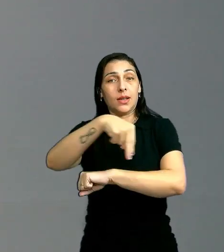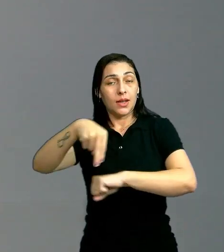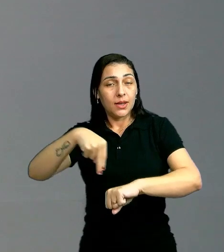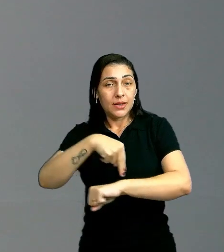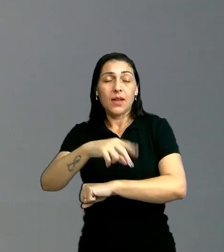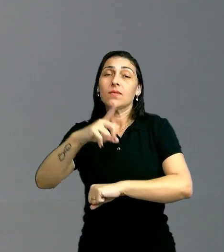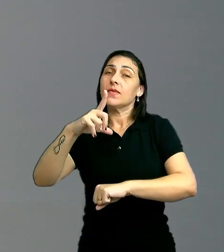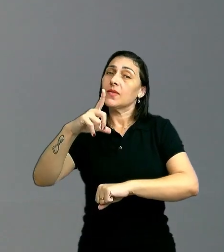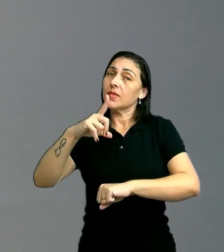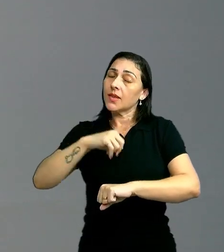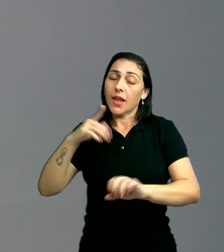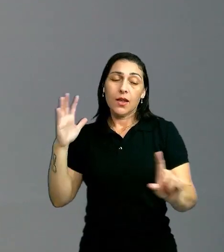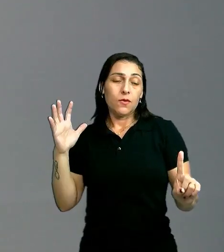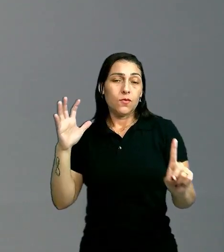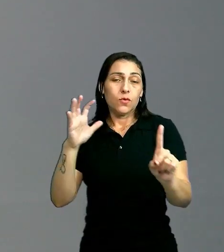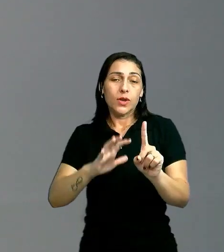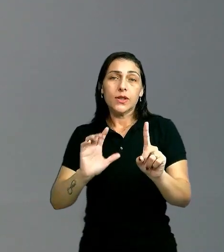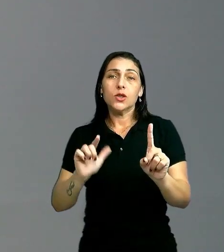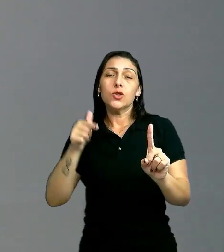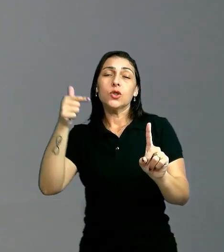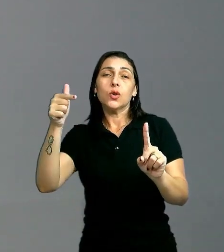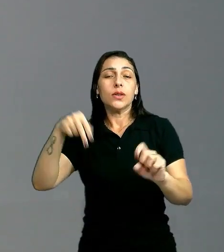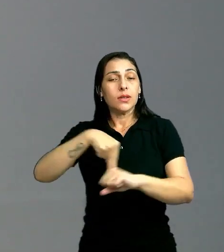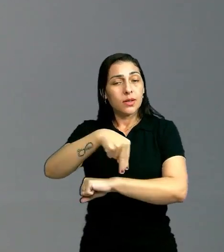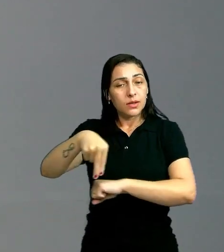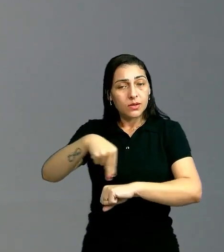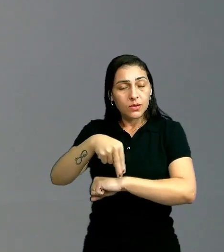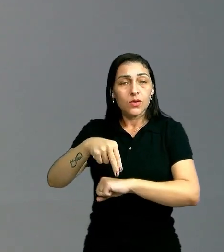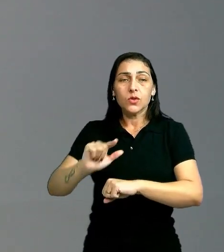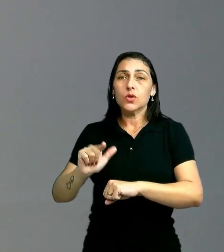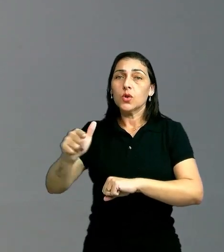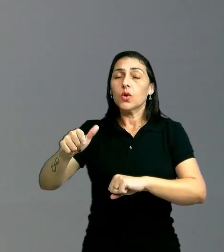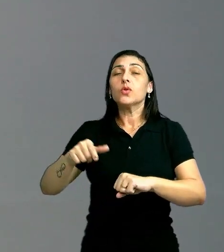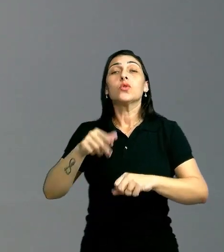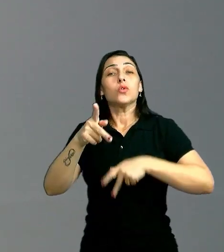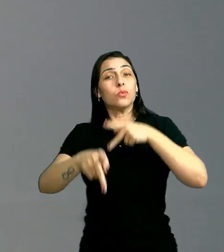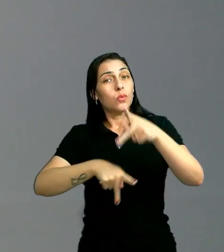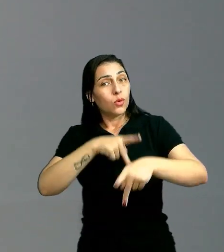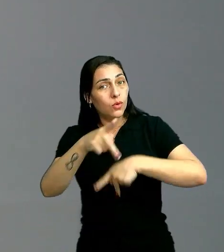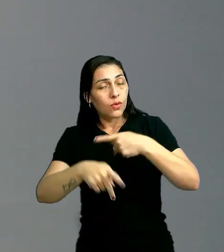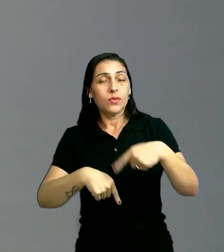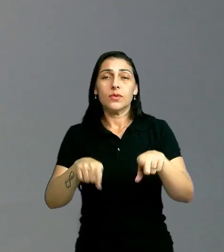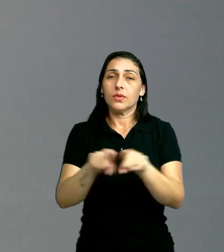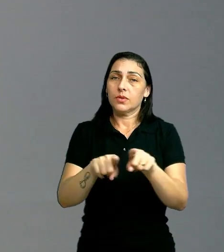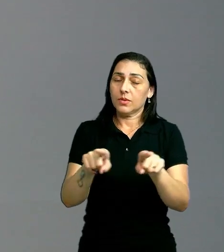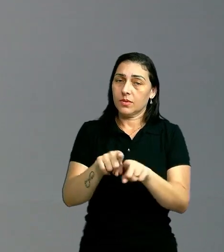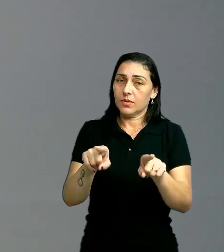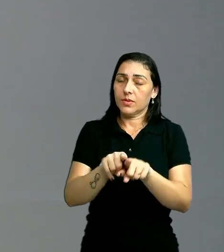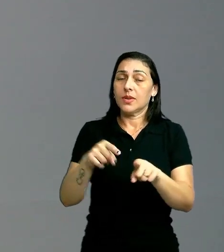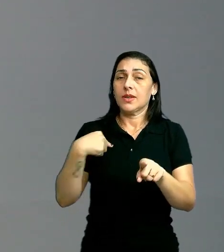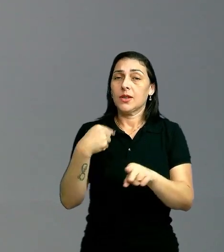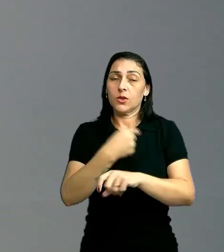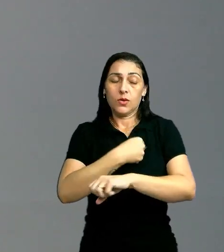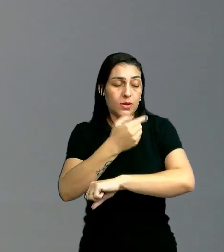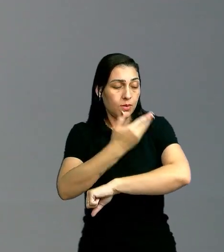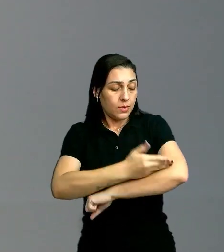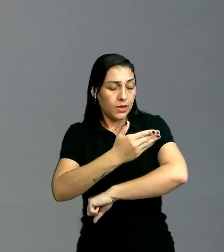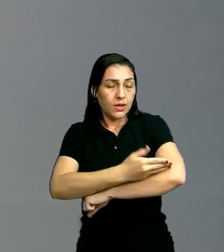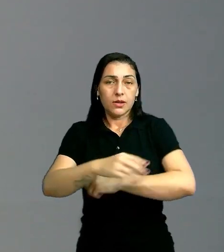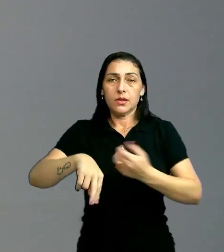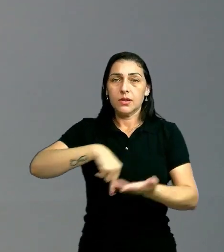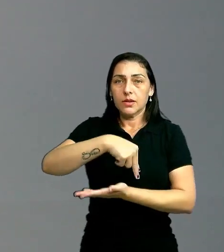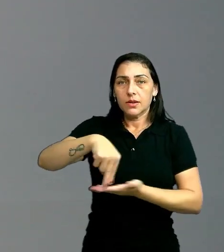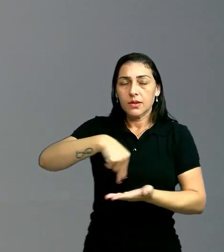que tem influência de outras nações, de outros povos, e as nossas práticas de